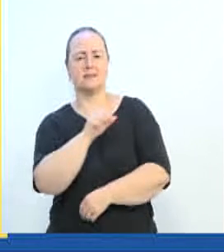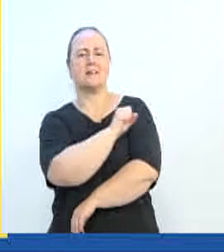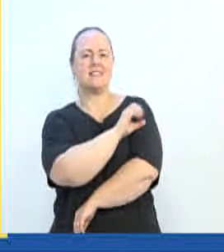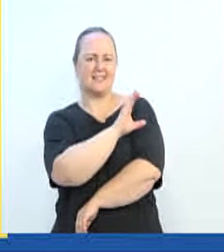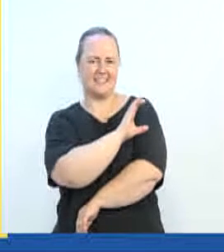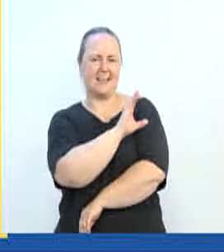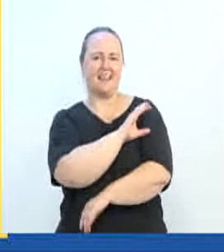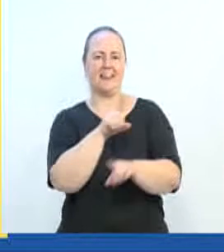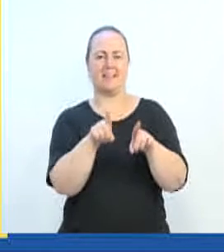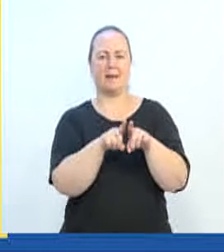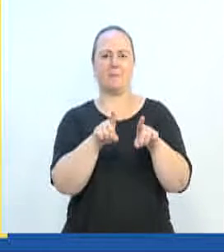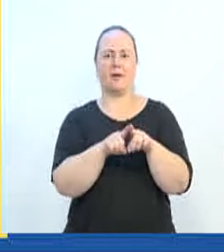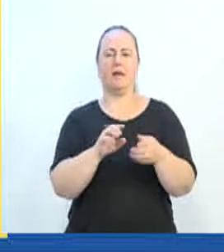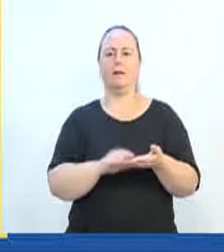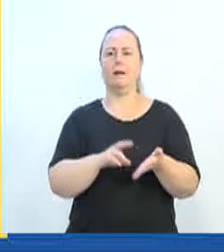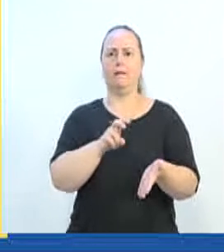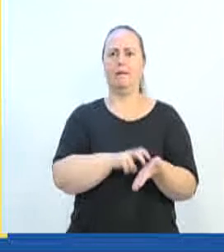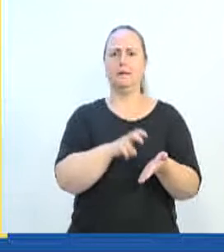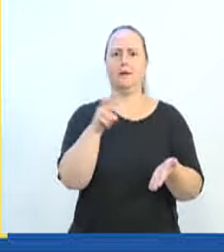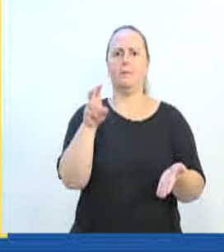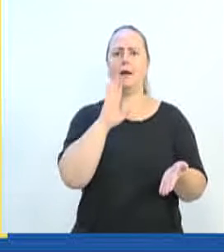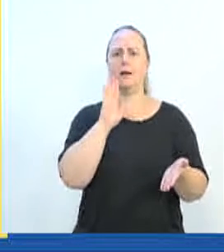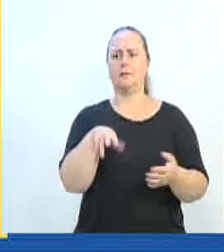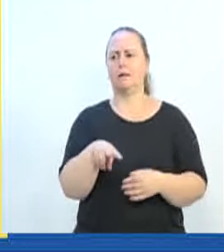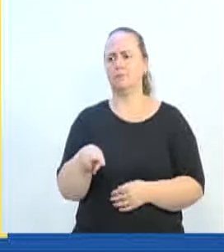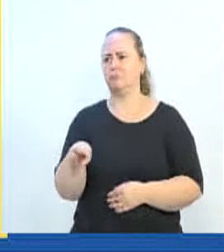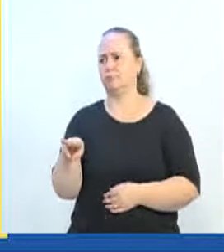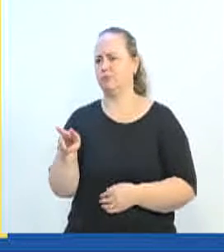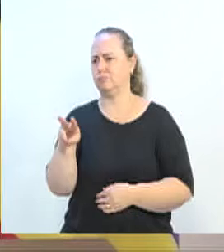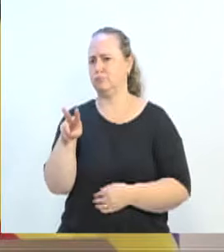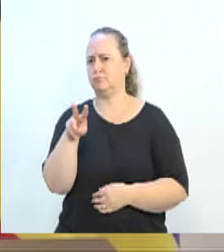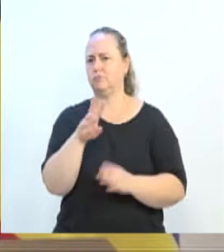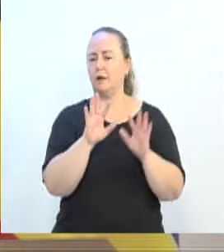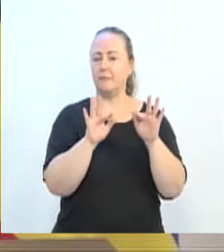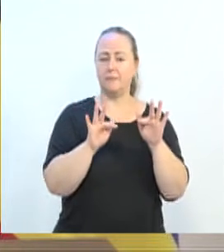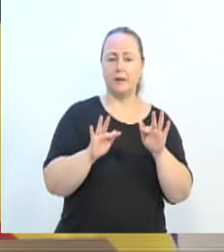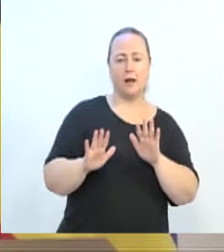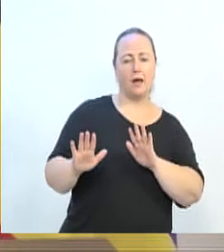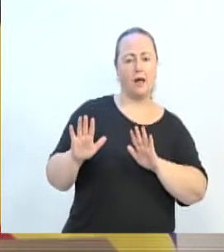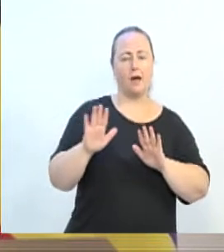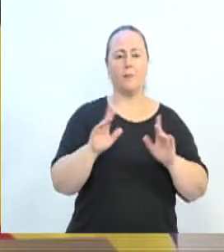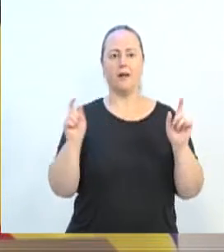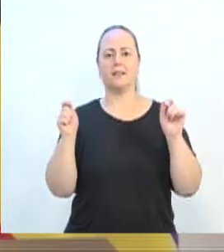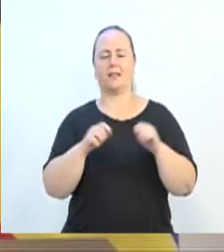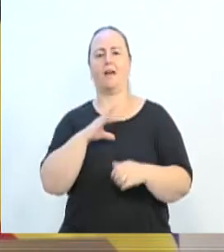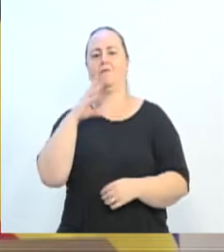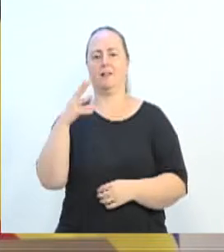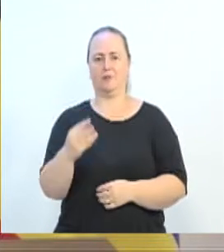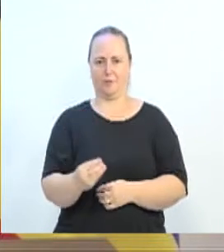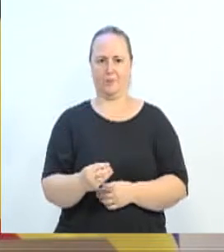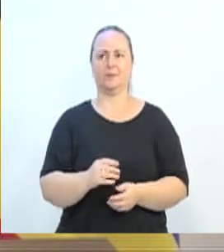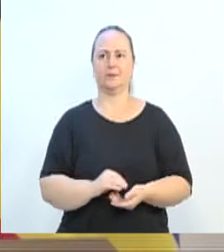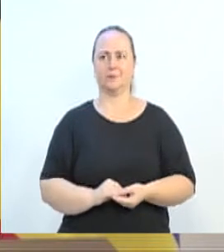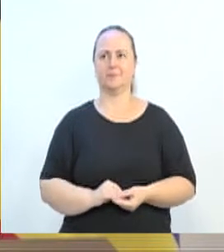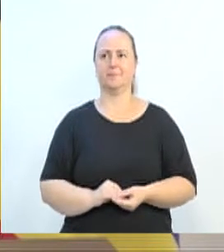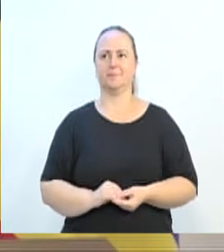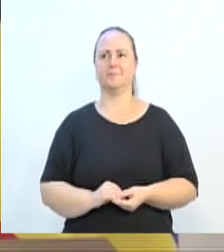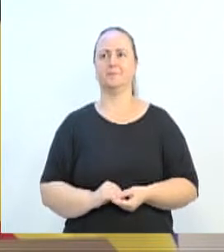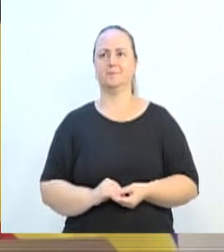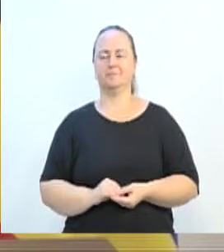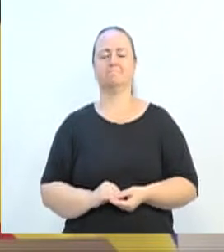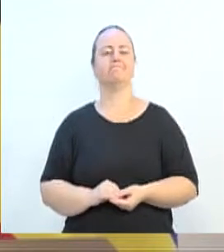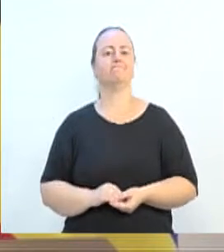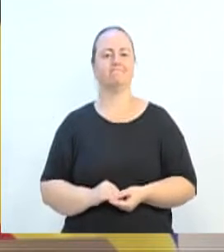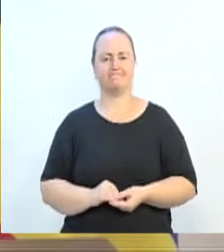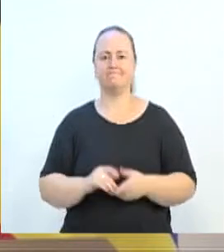fosse acompanhar, começaria de manhã, eu creio que talvez até o final da tarde a gente passaria todas as instantes. Então, uma ação